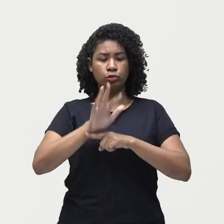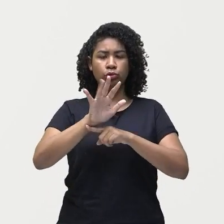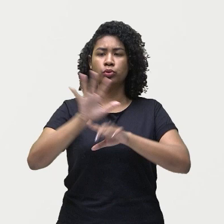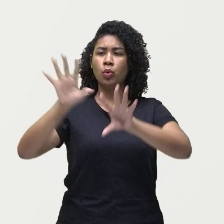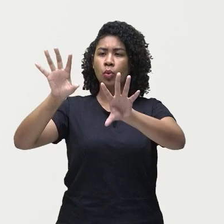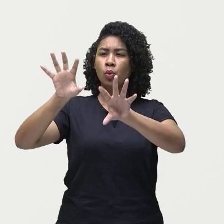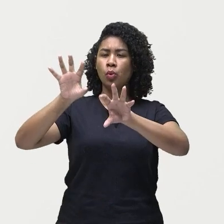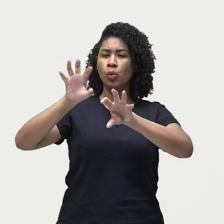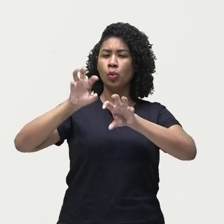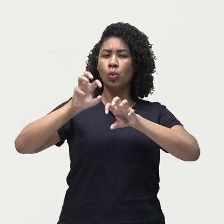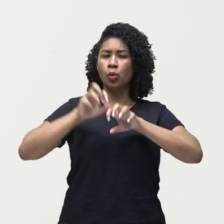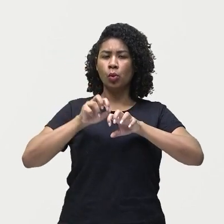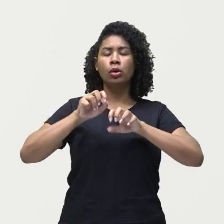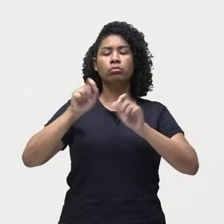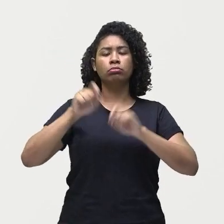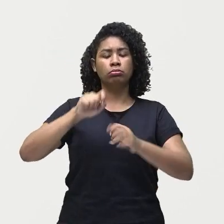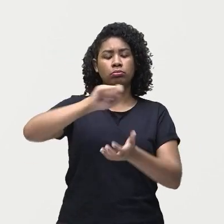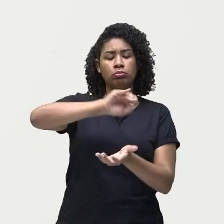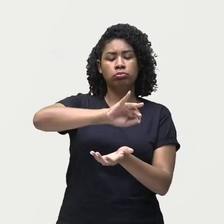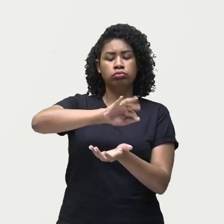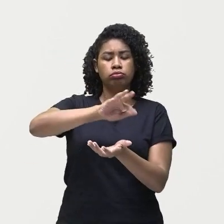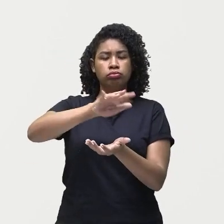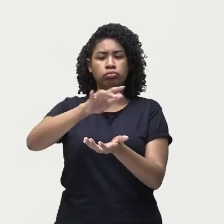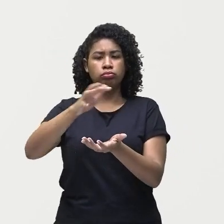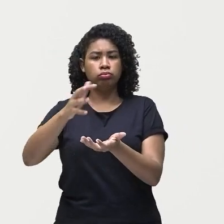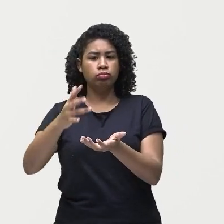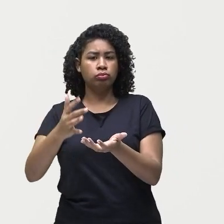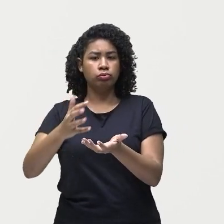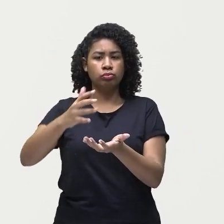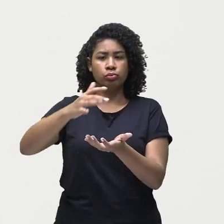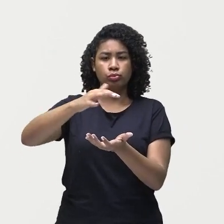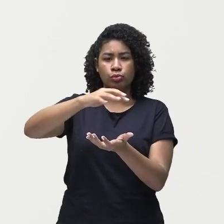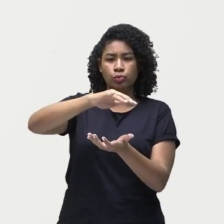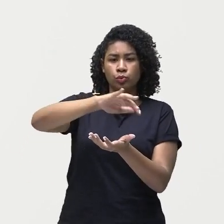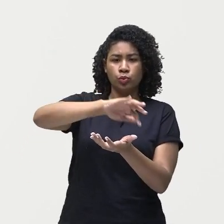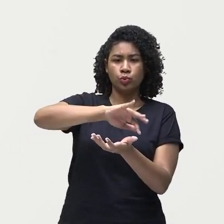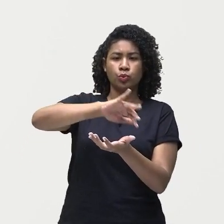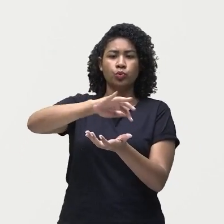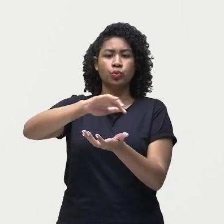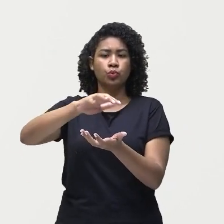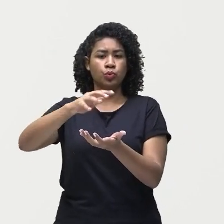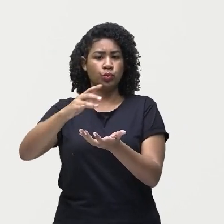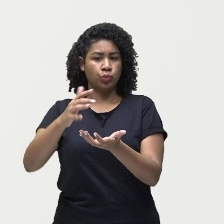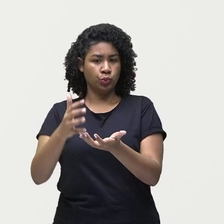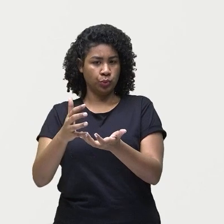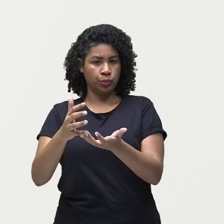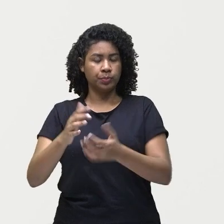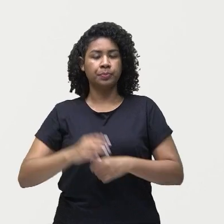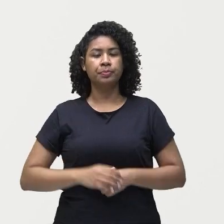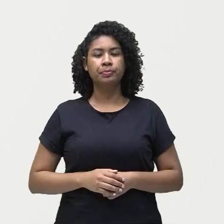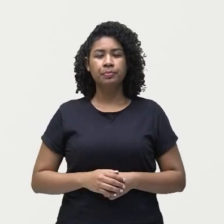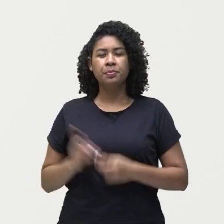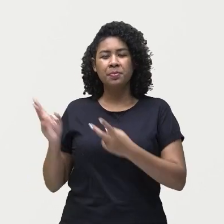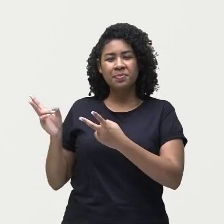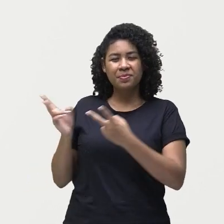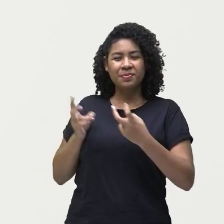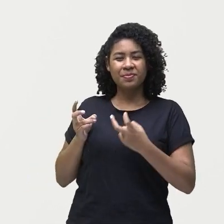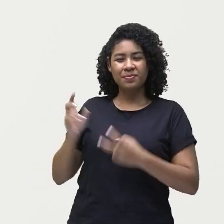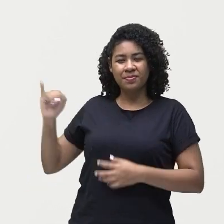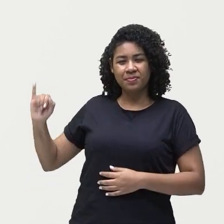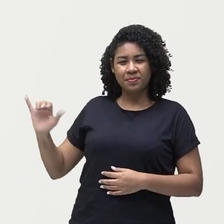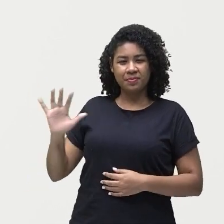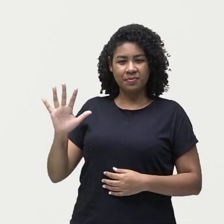superfície terrestre. Observem o seguinte, nós temos aí uma imagem